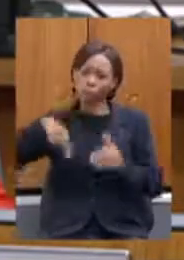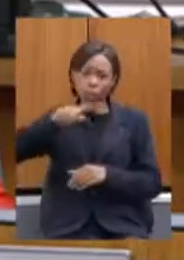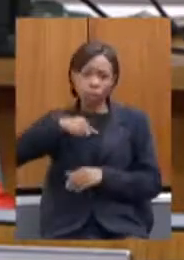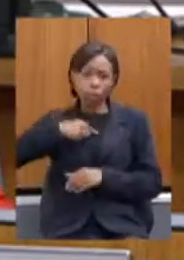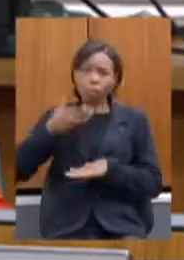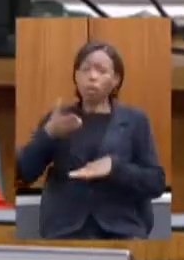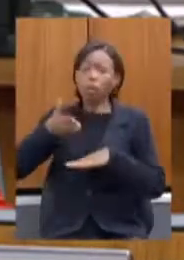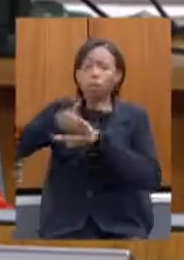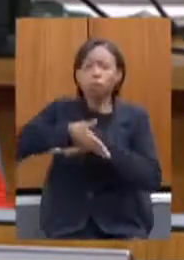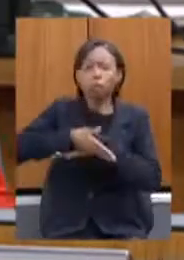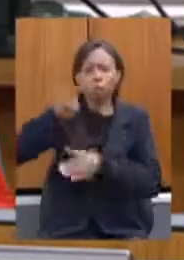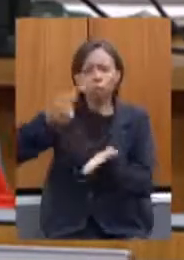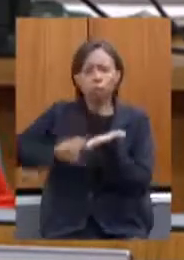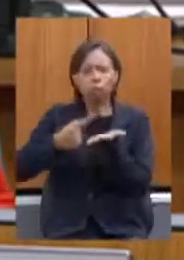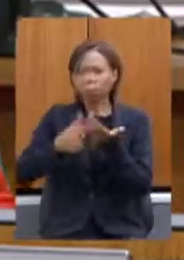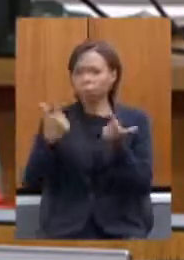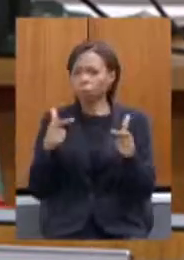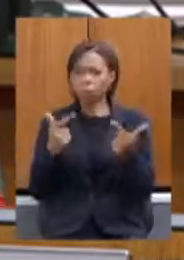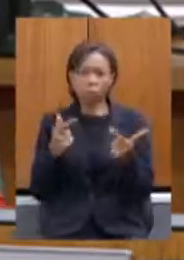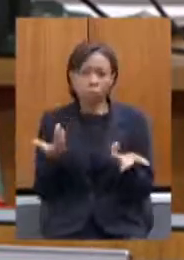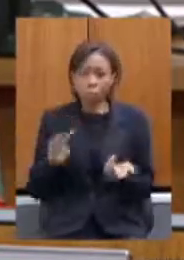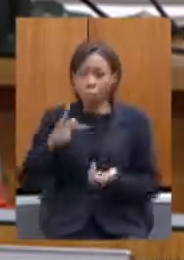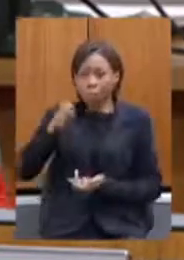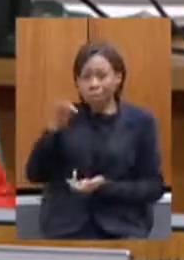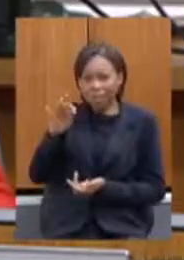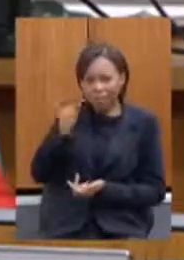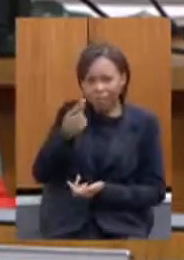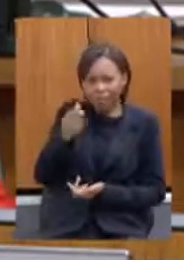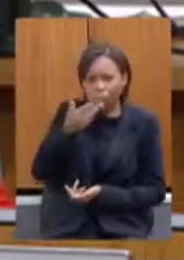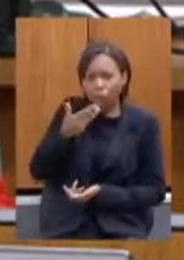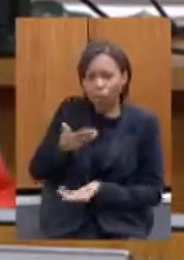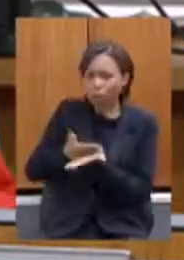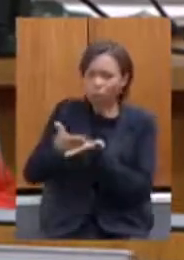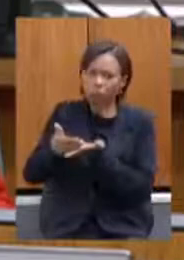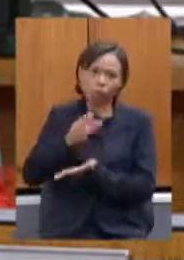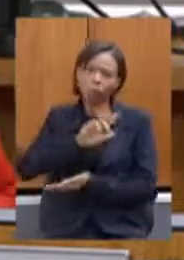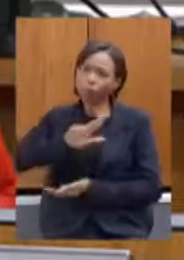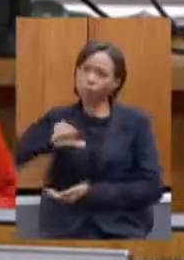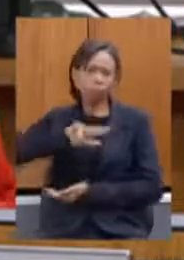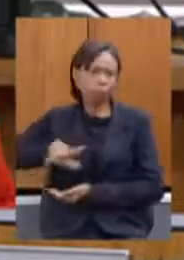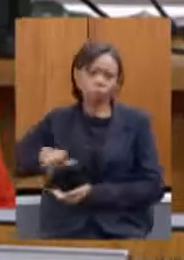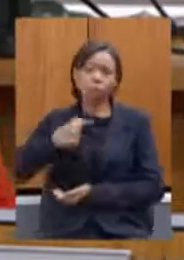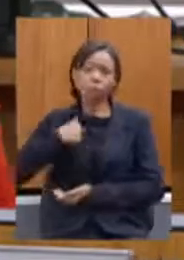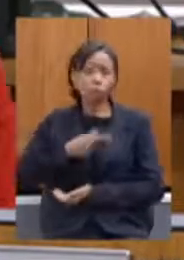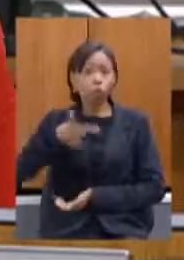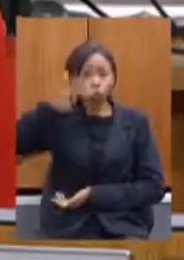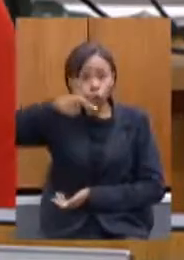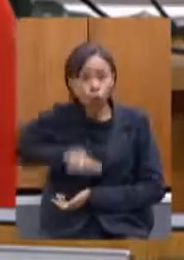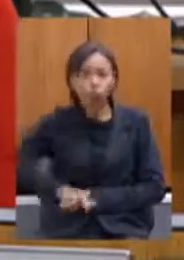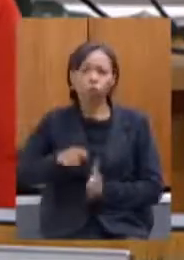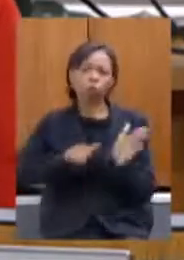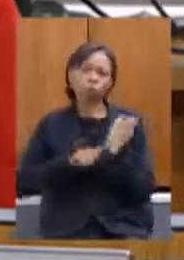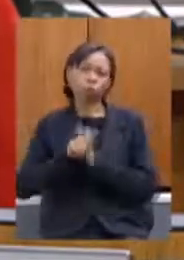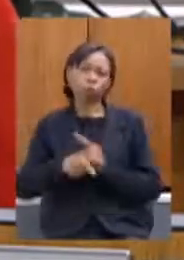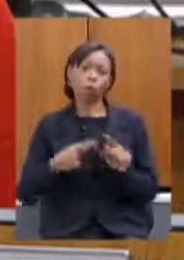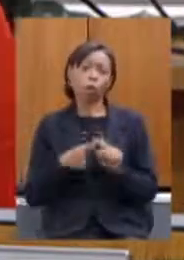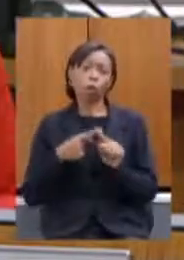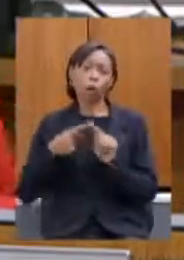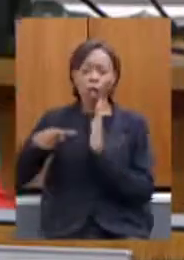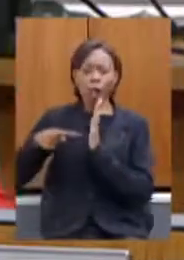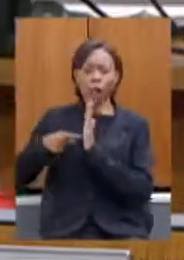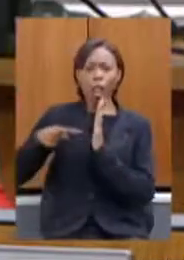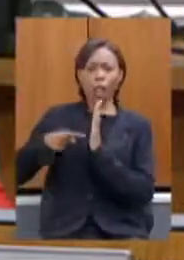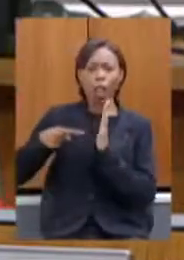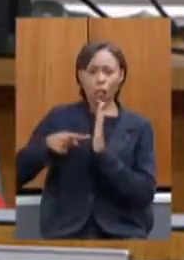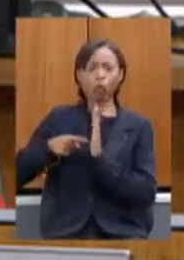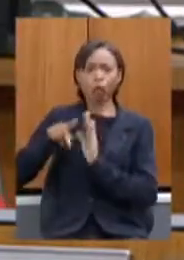que está sendo construído não é a petição inicial e eu reforço a pergunta porque da pergunta vai se transformar em denúncia em